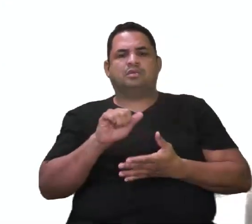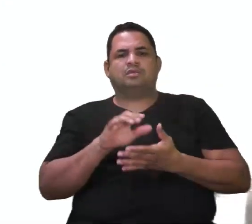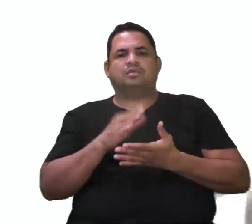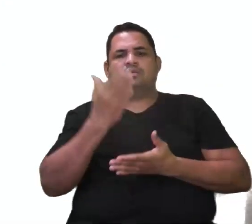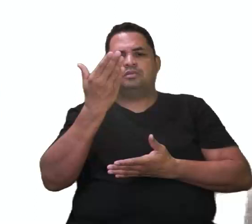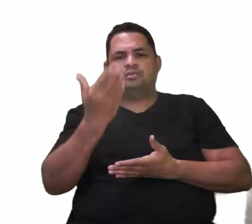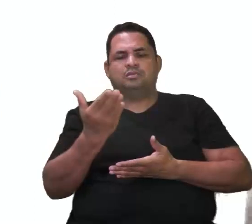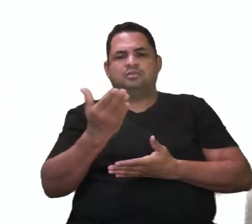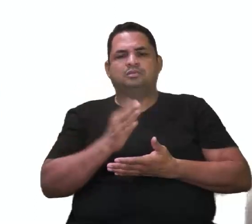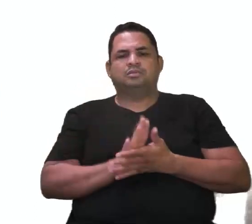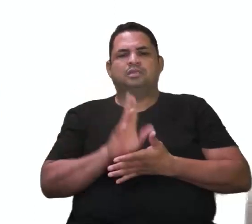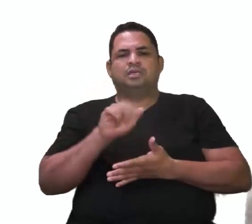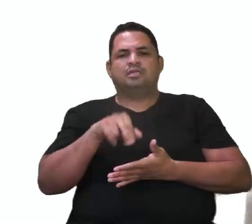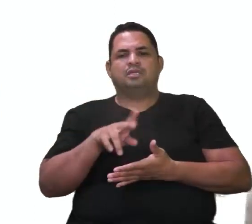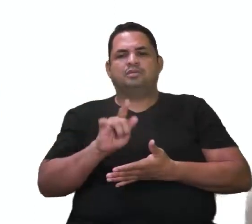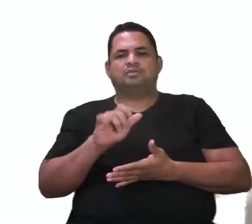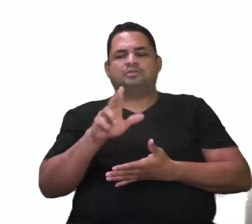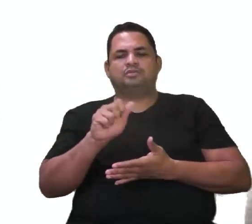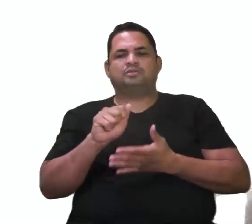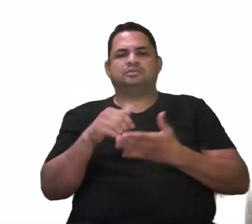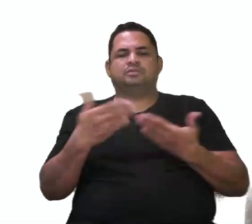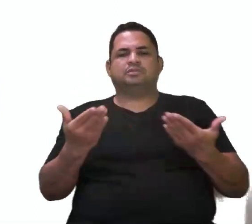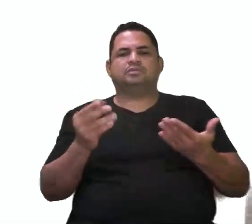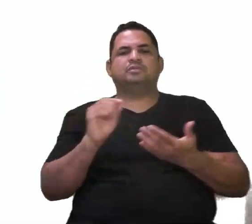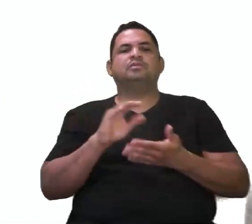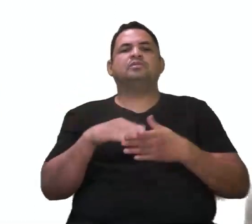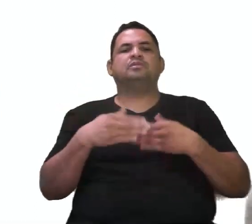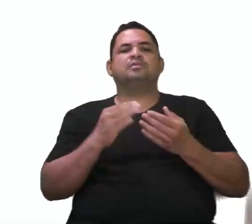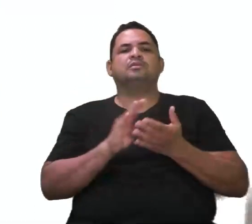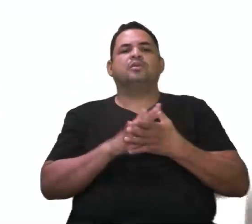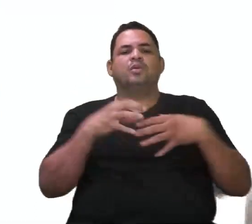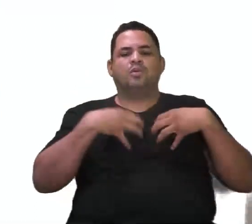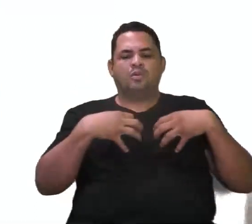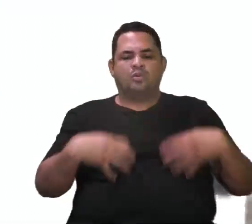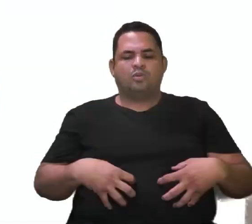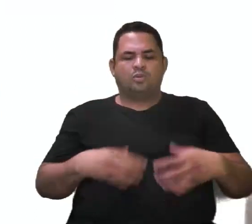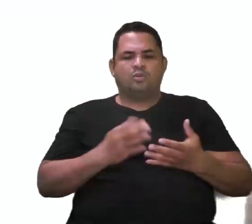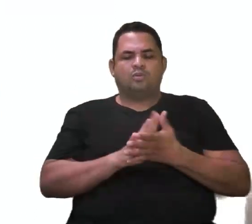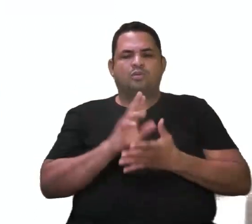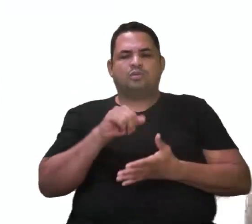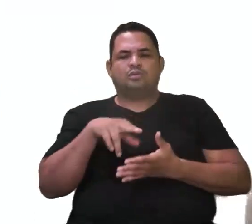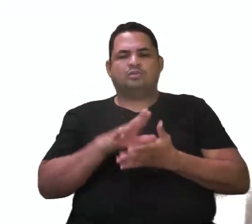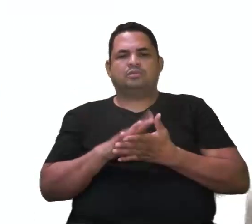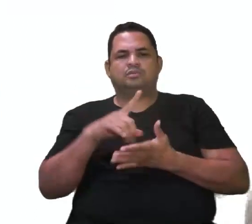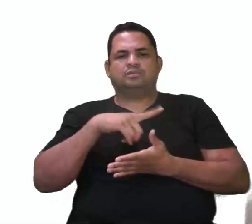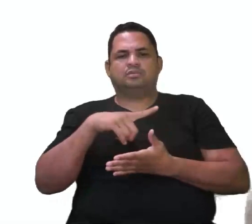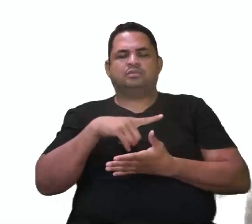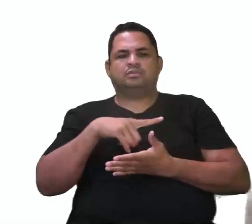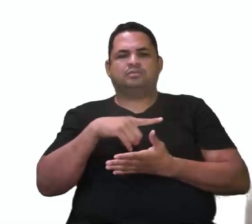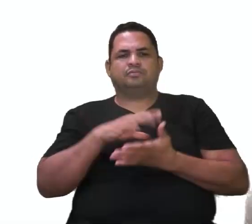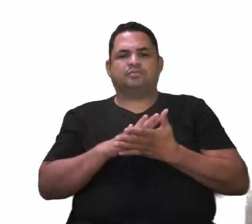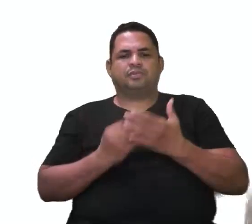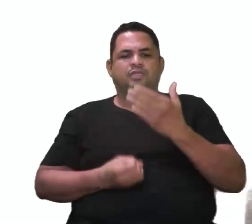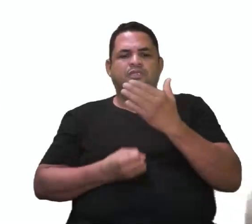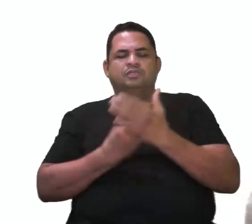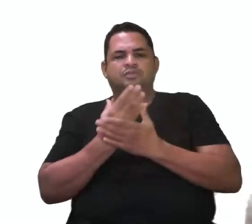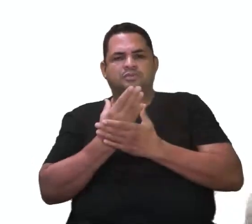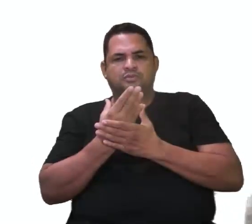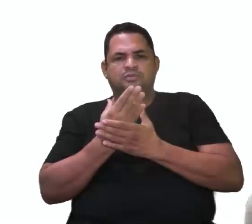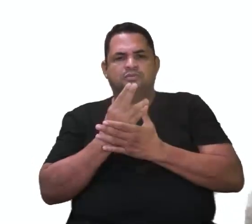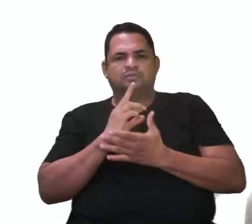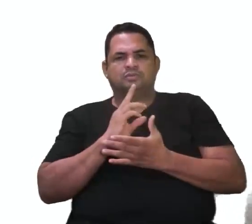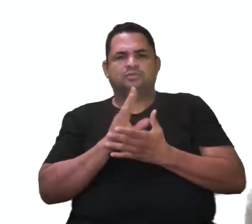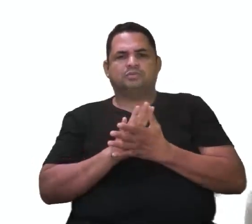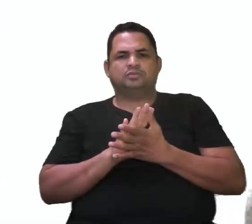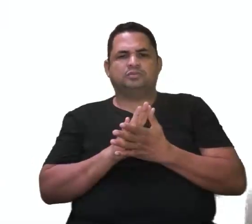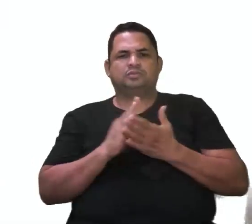Aqui, ali. A analogia. Órgãos análogos são aqueles que são derivados do processo que